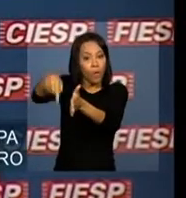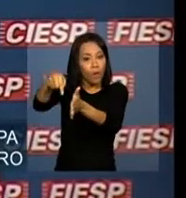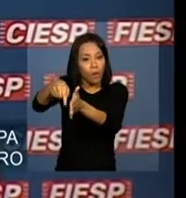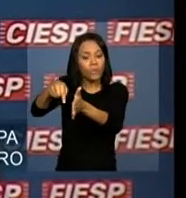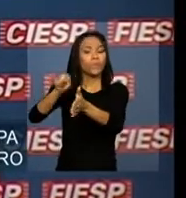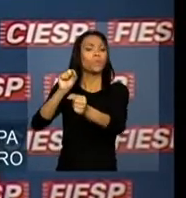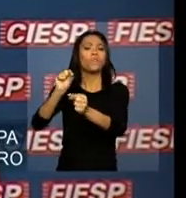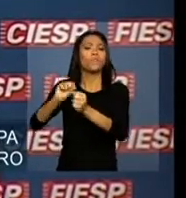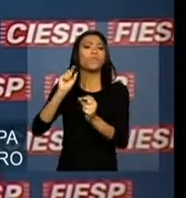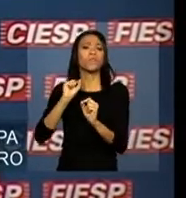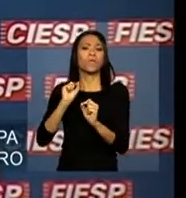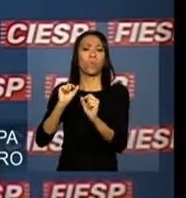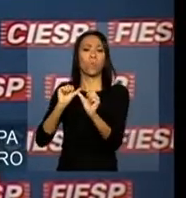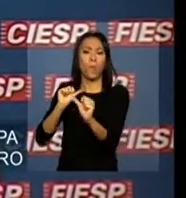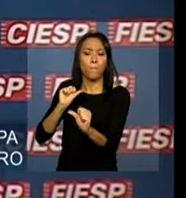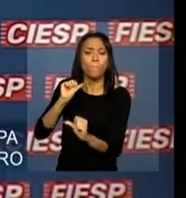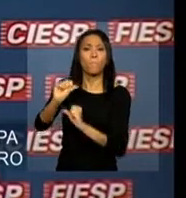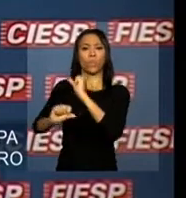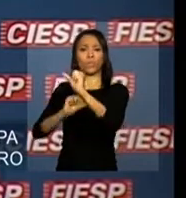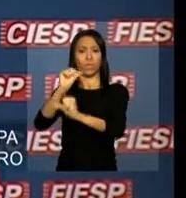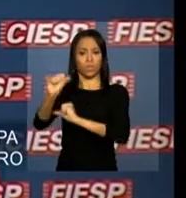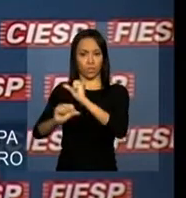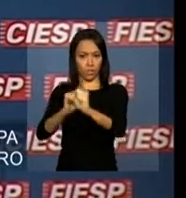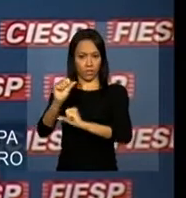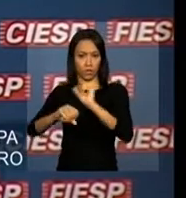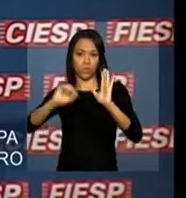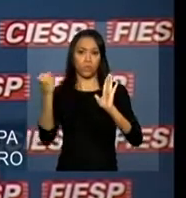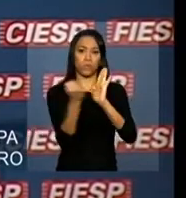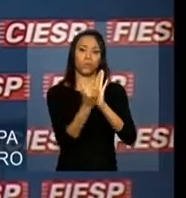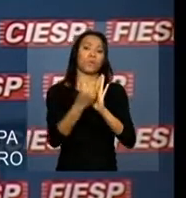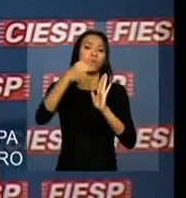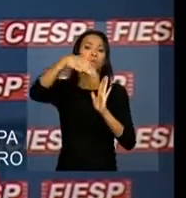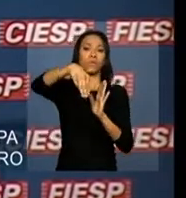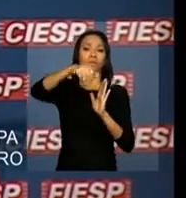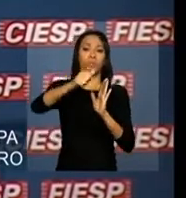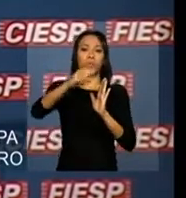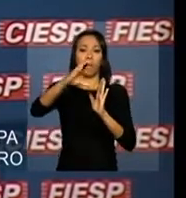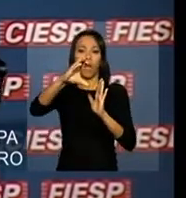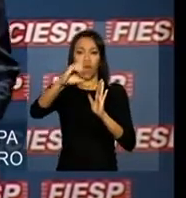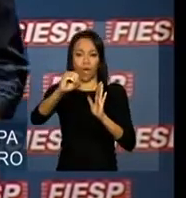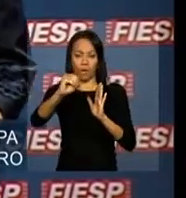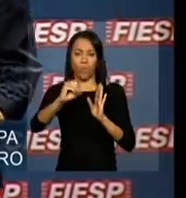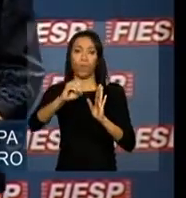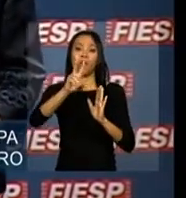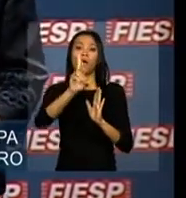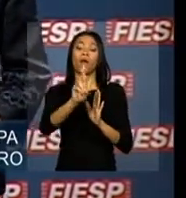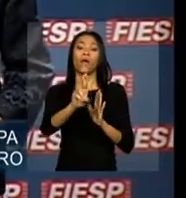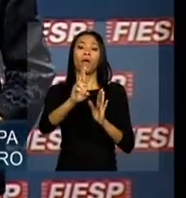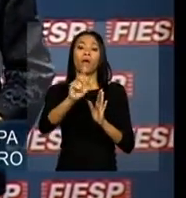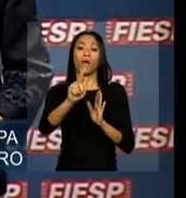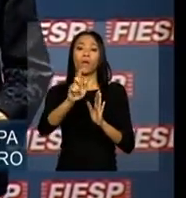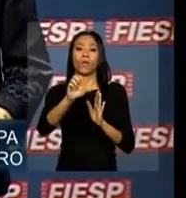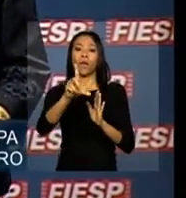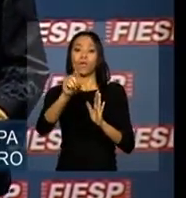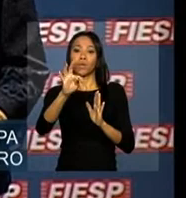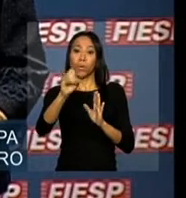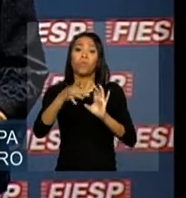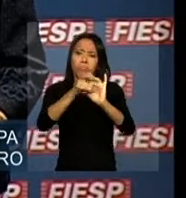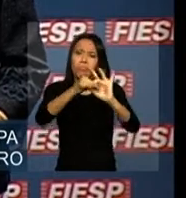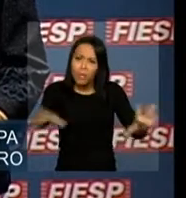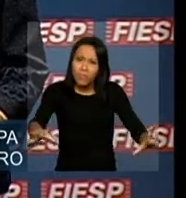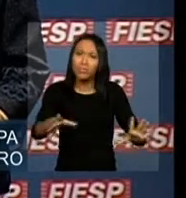a reformulação do marco regulatório para estimular uma maior participação privada